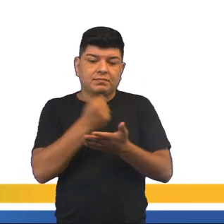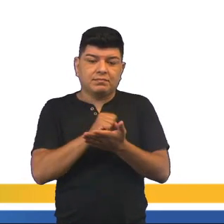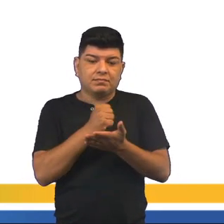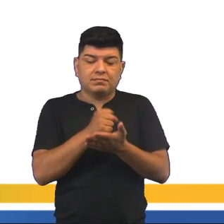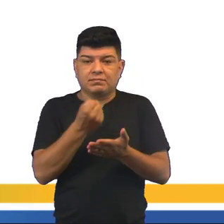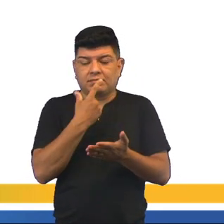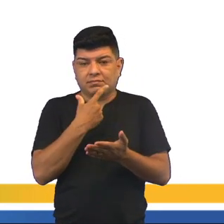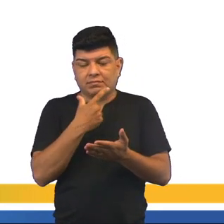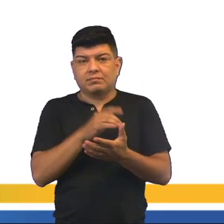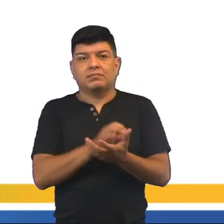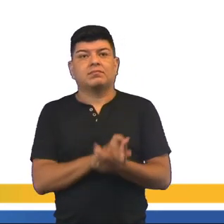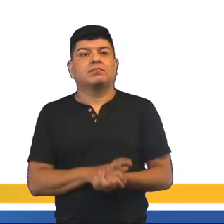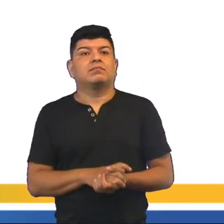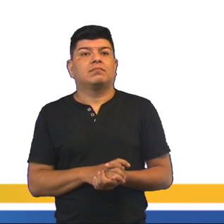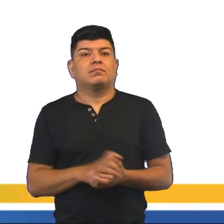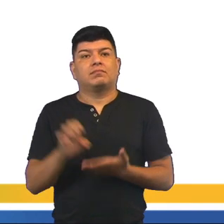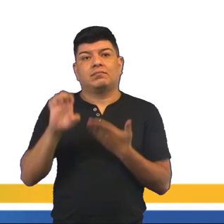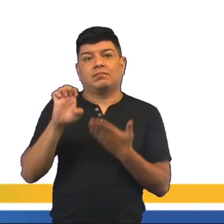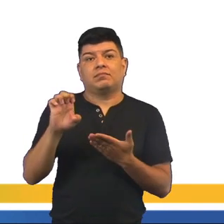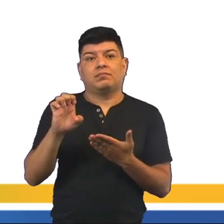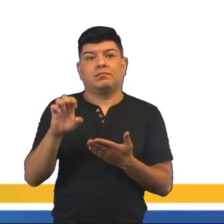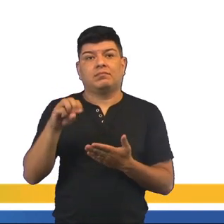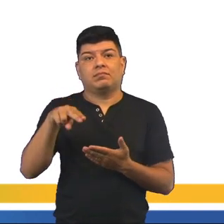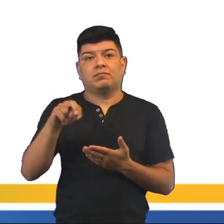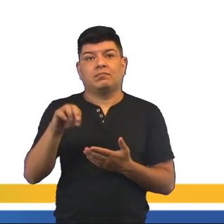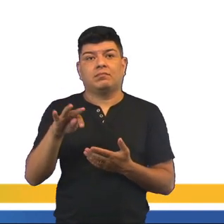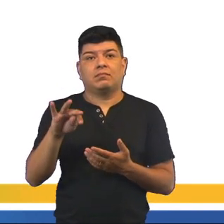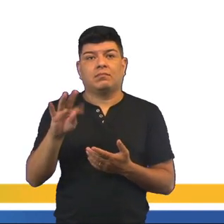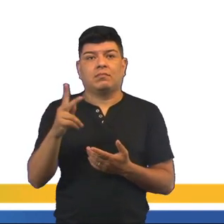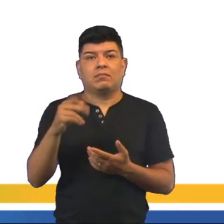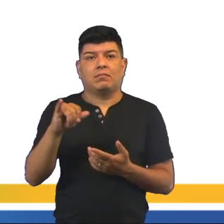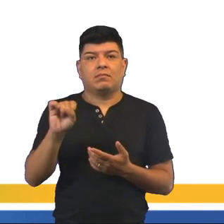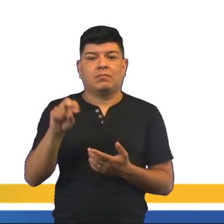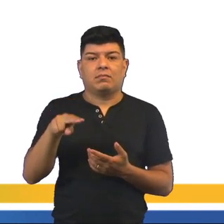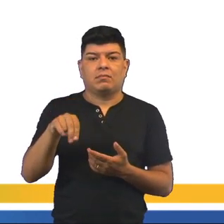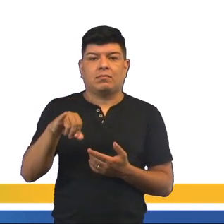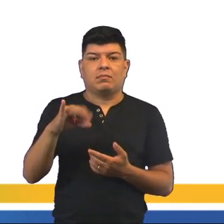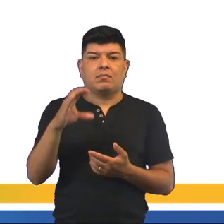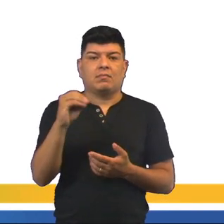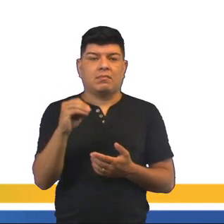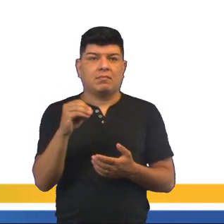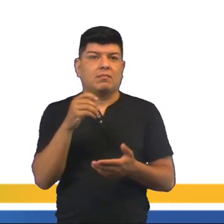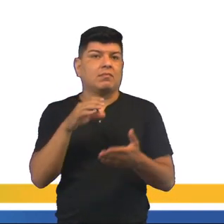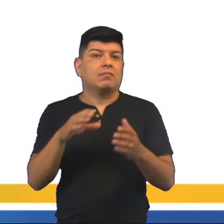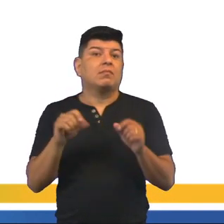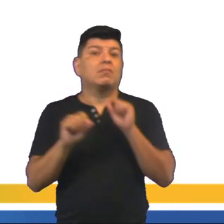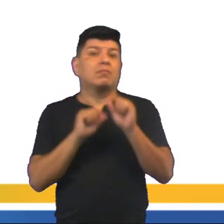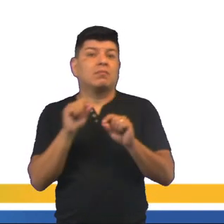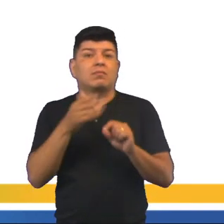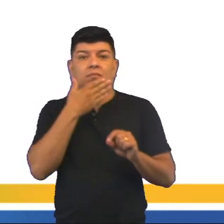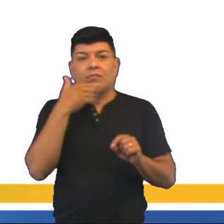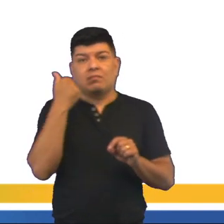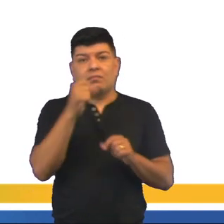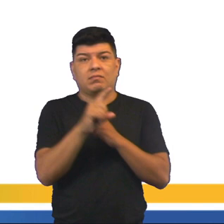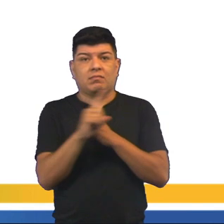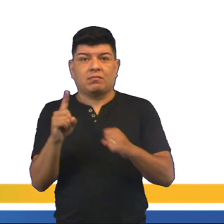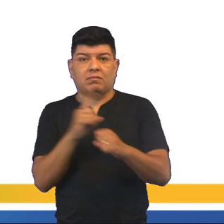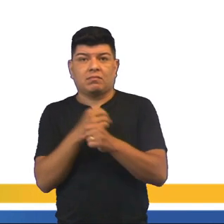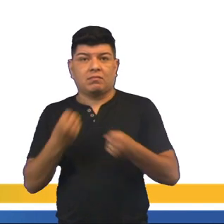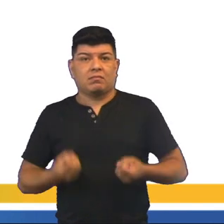medicamentos anticoncepcionais. E letra E. Neomalthusianismo, por defender que as melhorias sociais